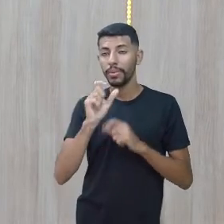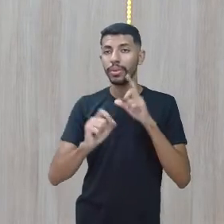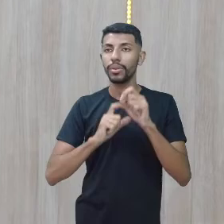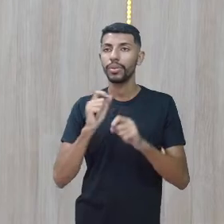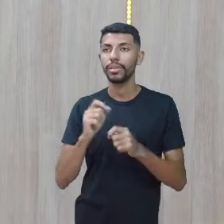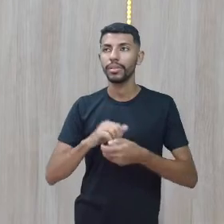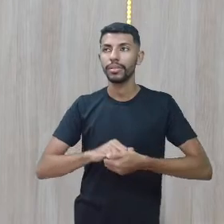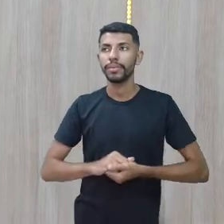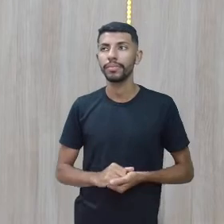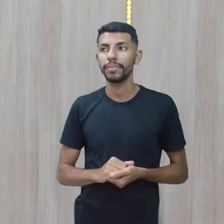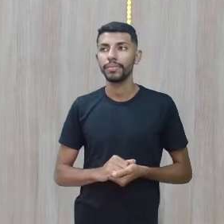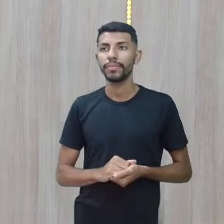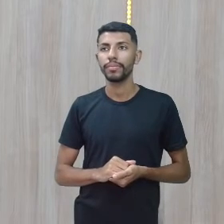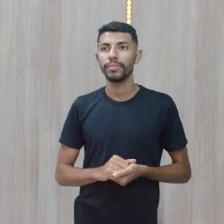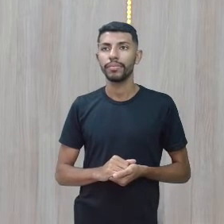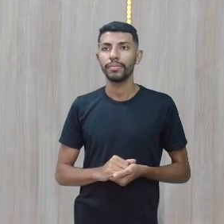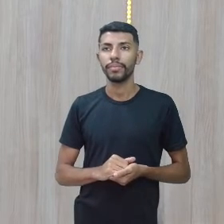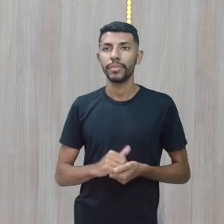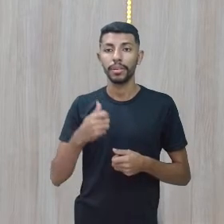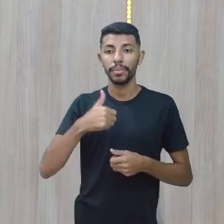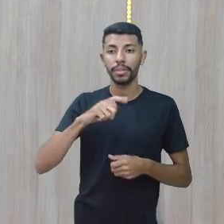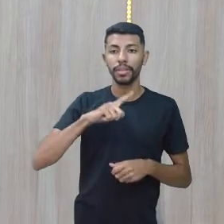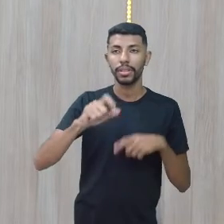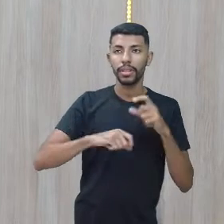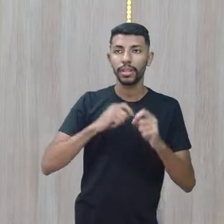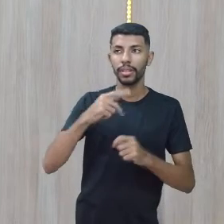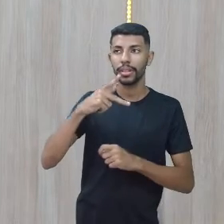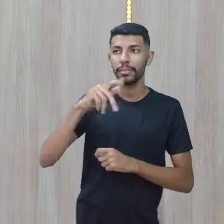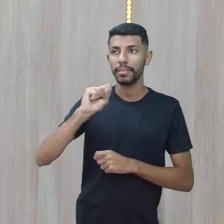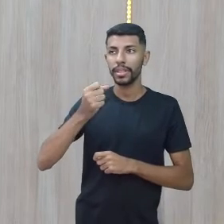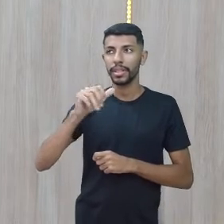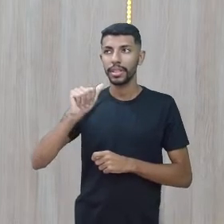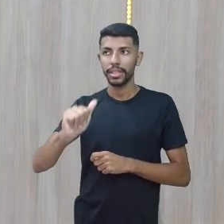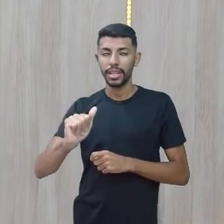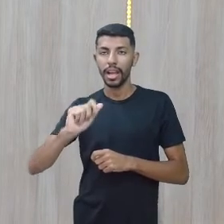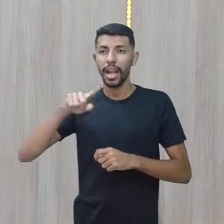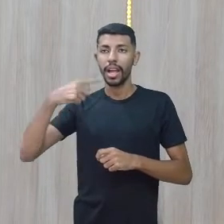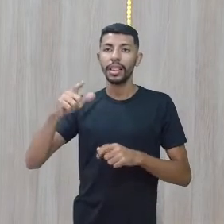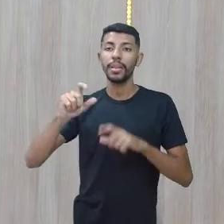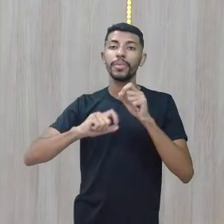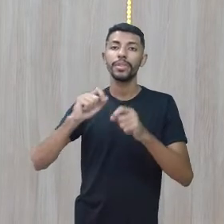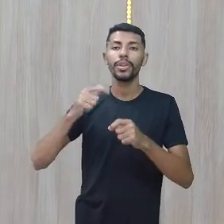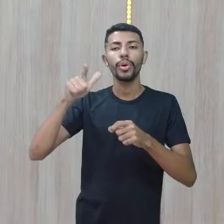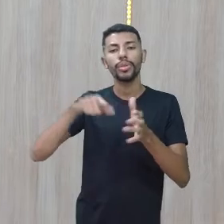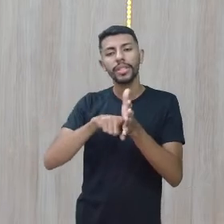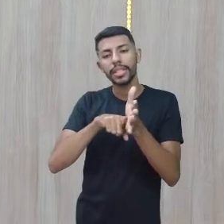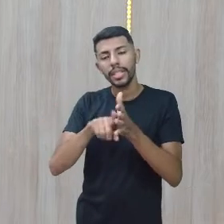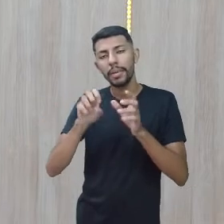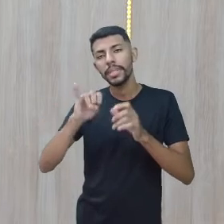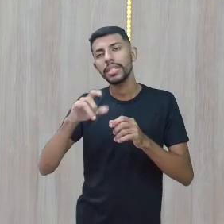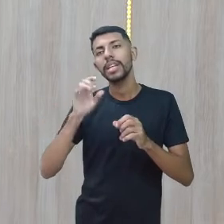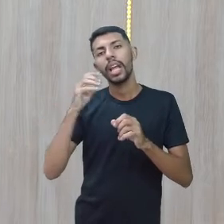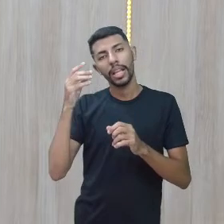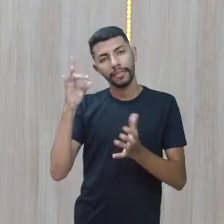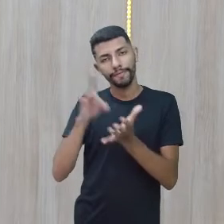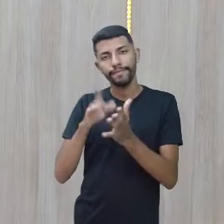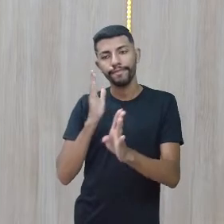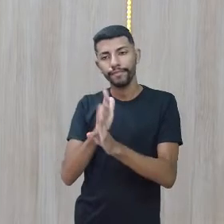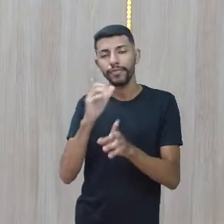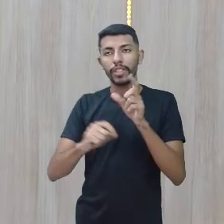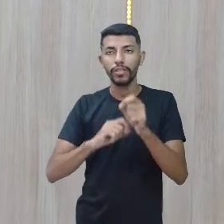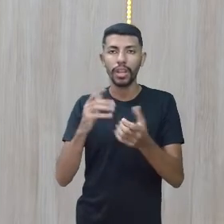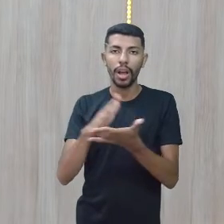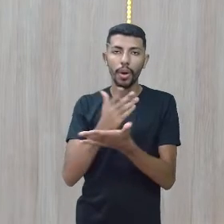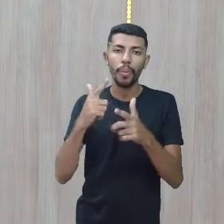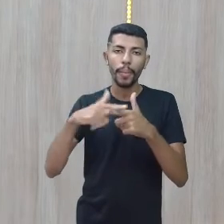finalmente. Você primeiro tem um PSA para fazer, depois tem uma outra ação, se aí for realmente identificado algo na sua próstata,